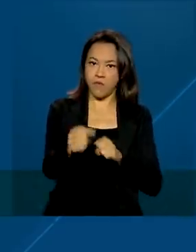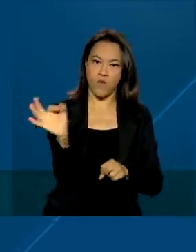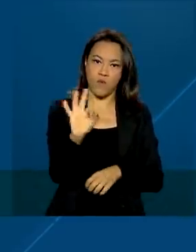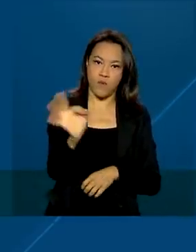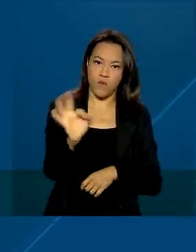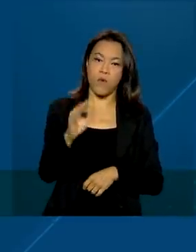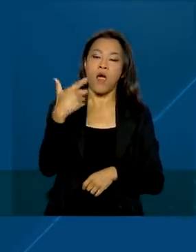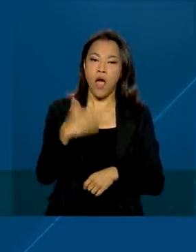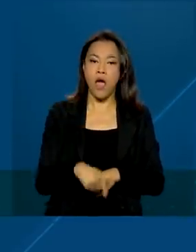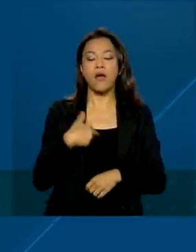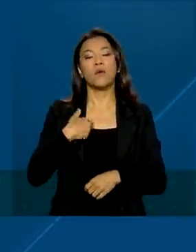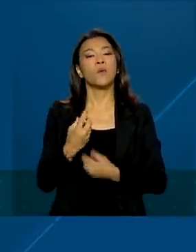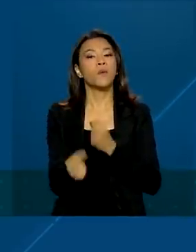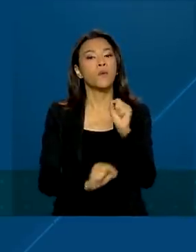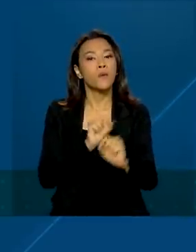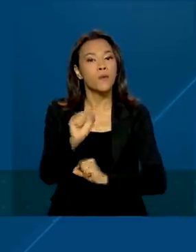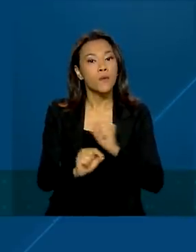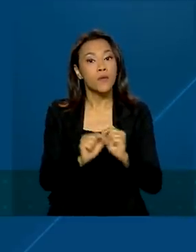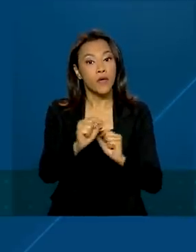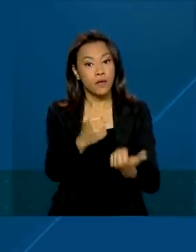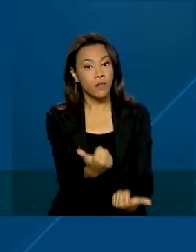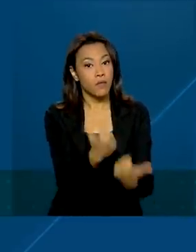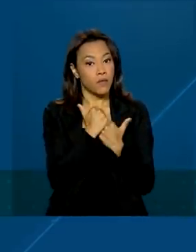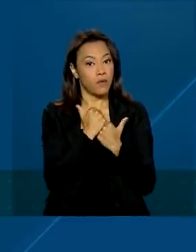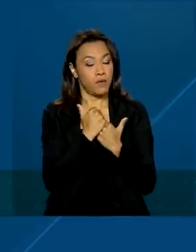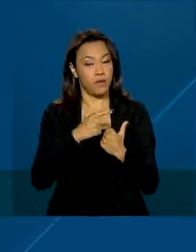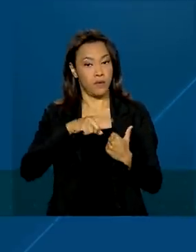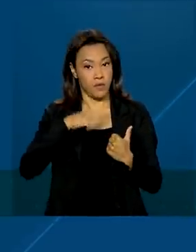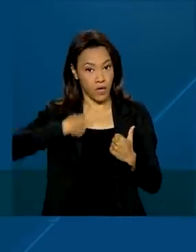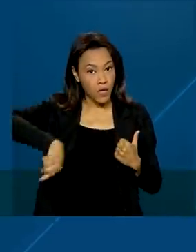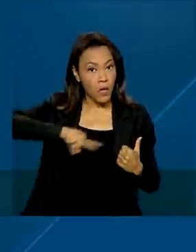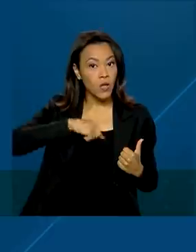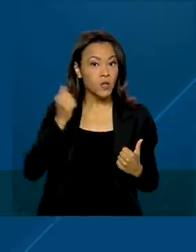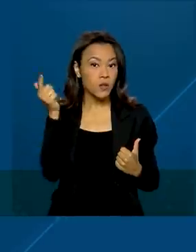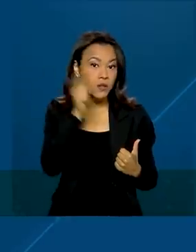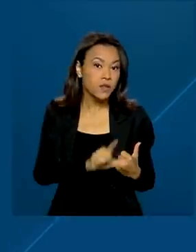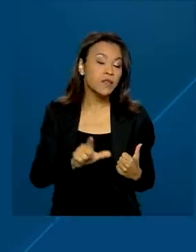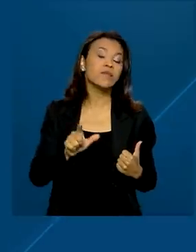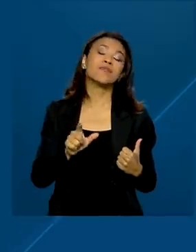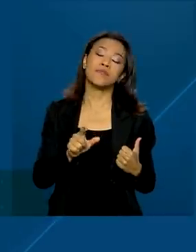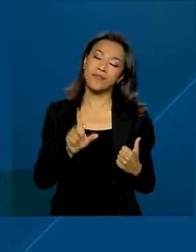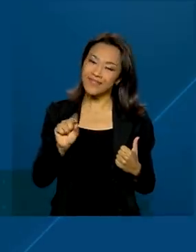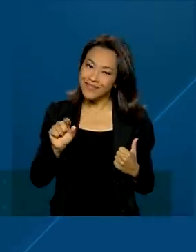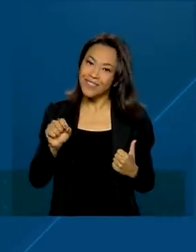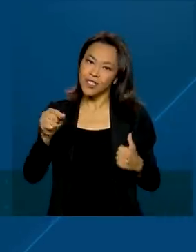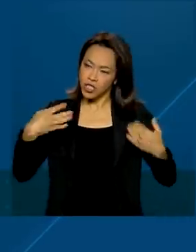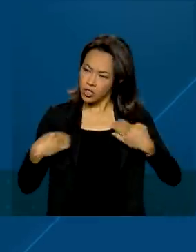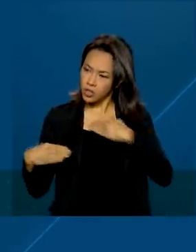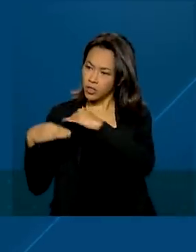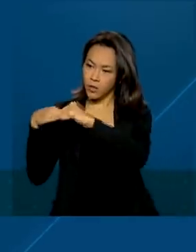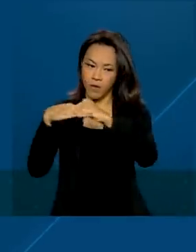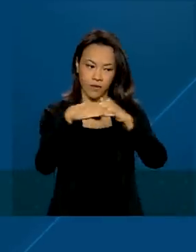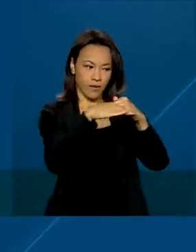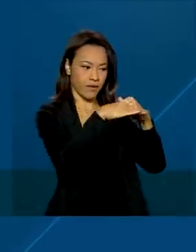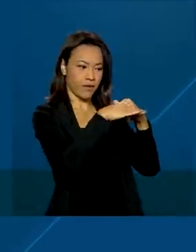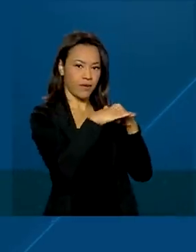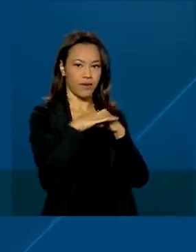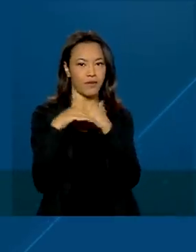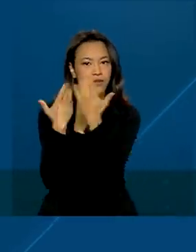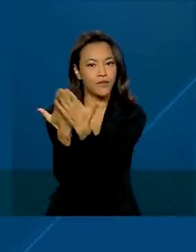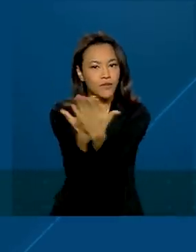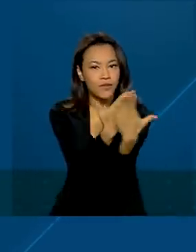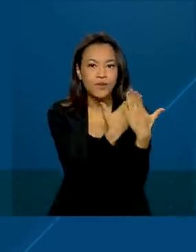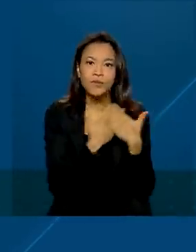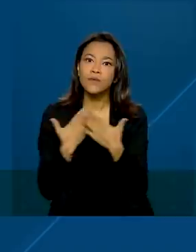elevação da base para que a gente possa, de uma forma geral, ter condições de igualdade e estudos